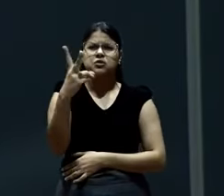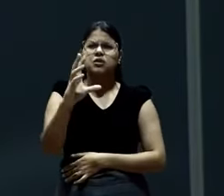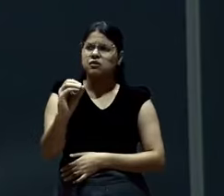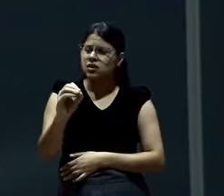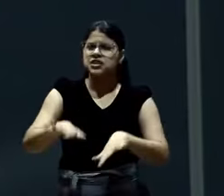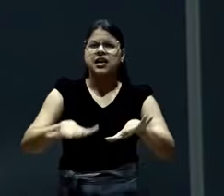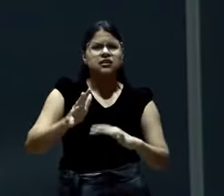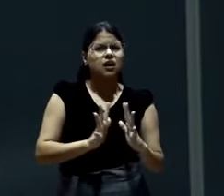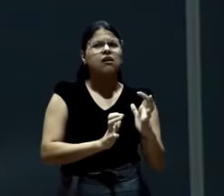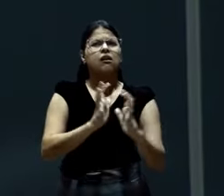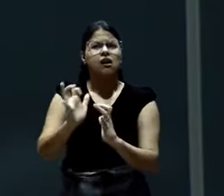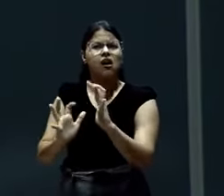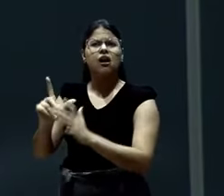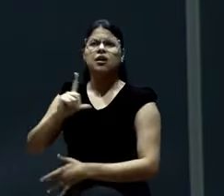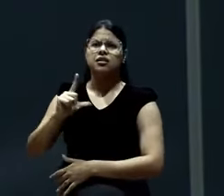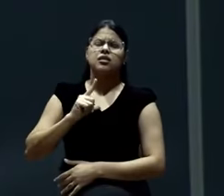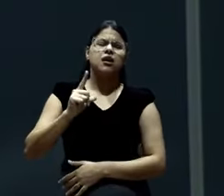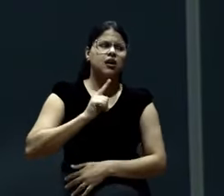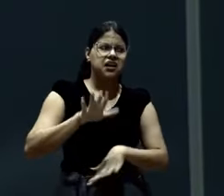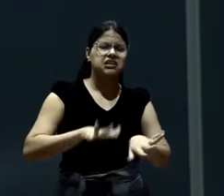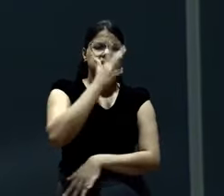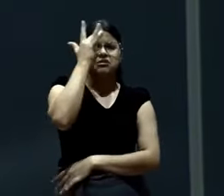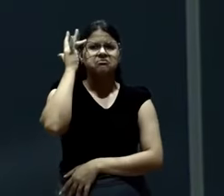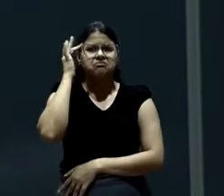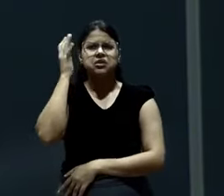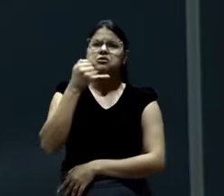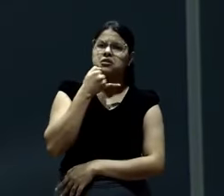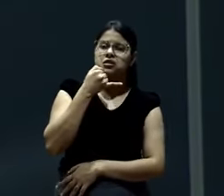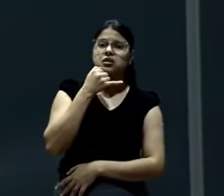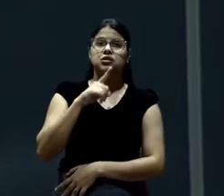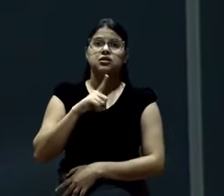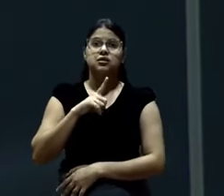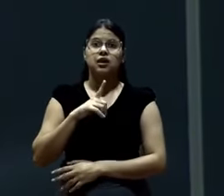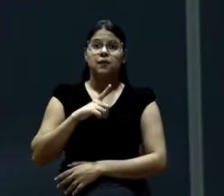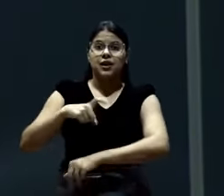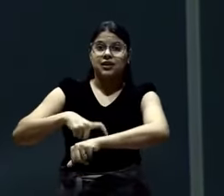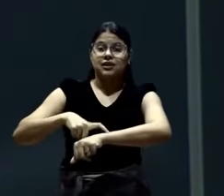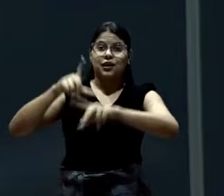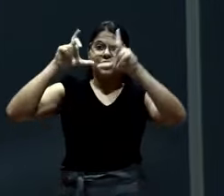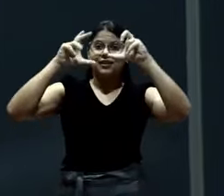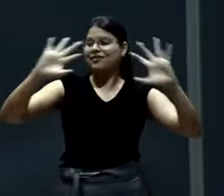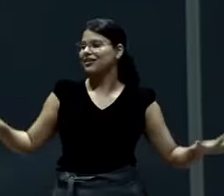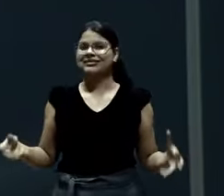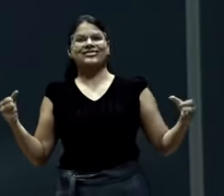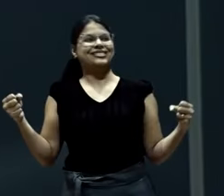outro. Ali tem um enroscado com o outro. Mas na foto está tudo bonito e lindo.